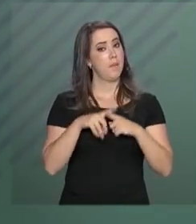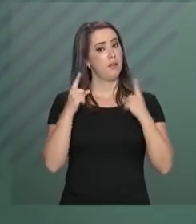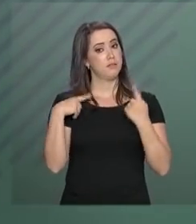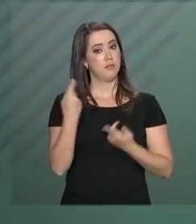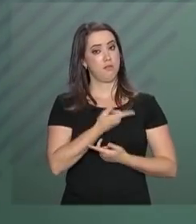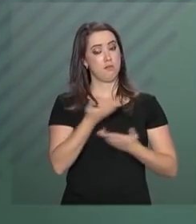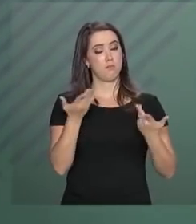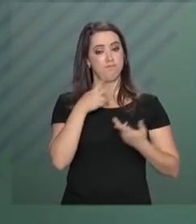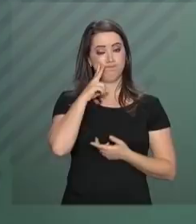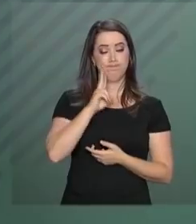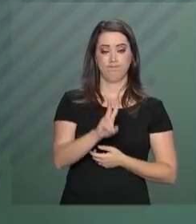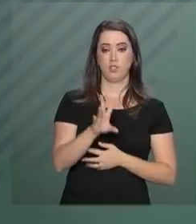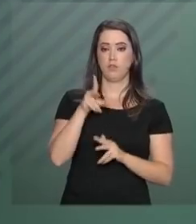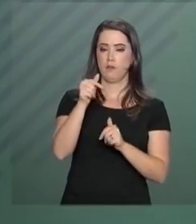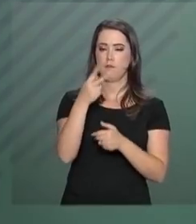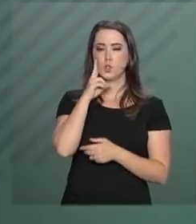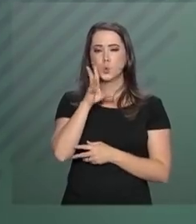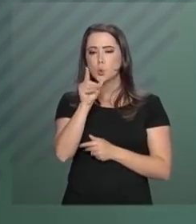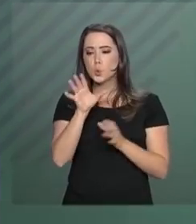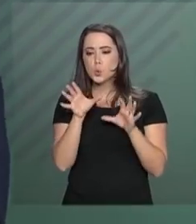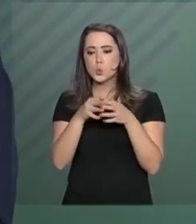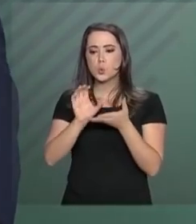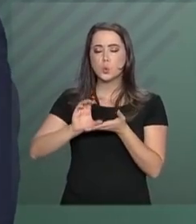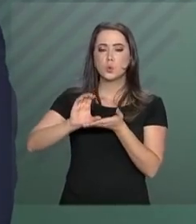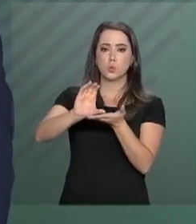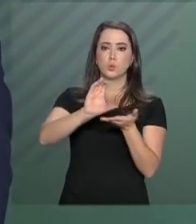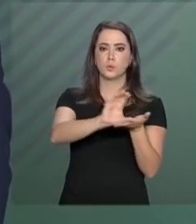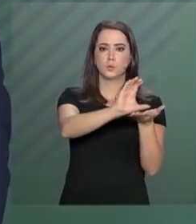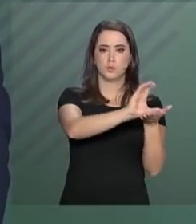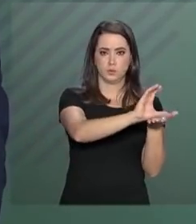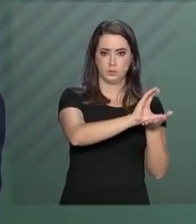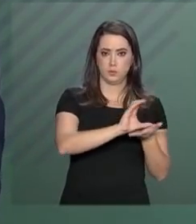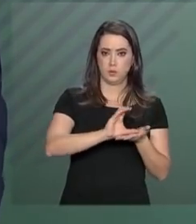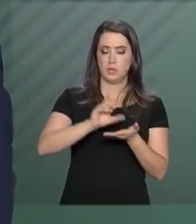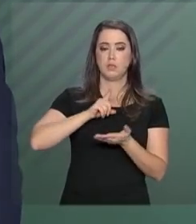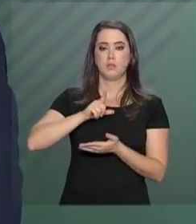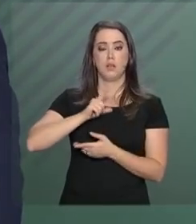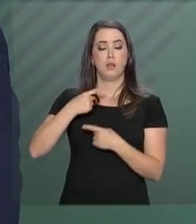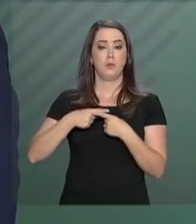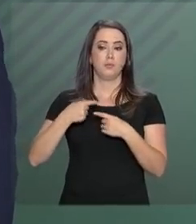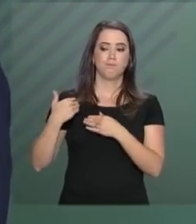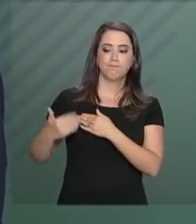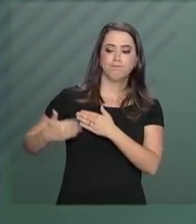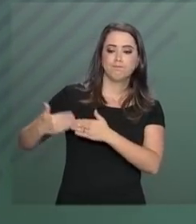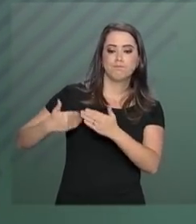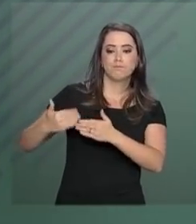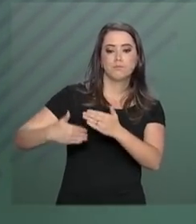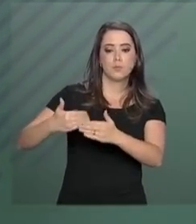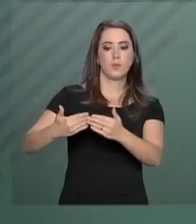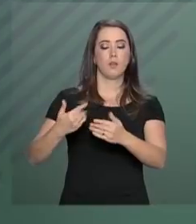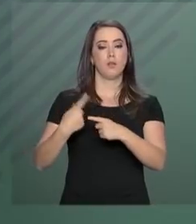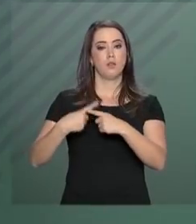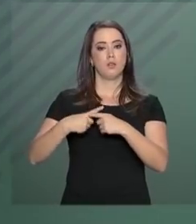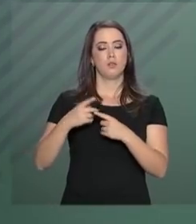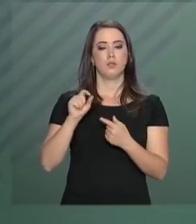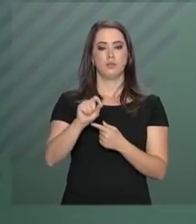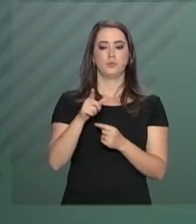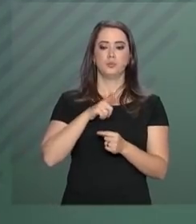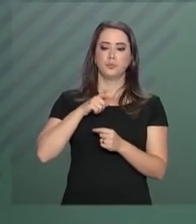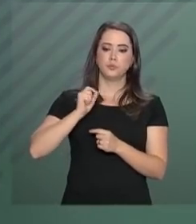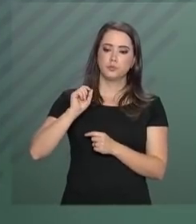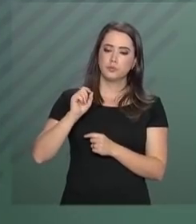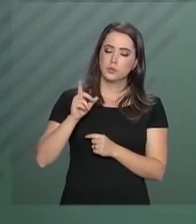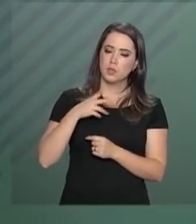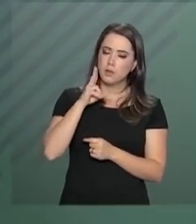revisar todos os conselhos que existem, porque nos últimos anos eles contam